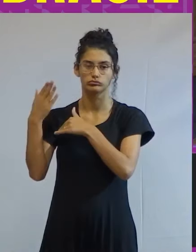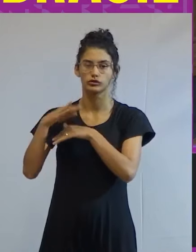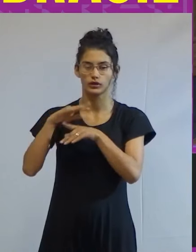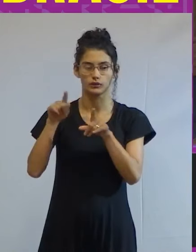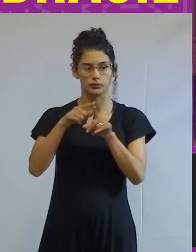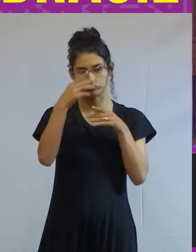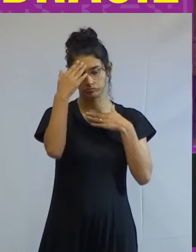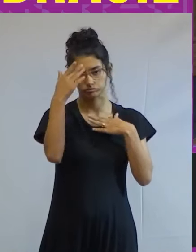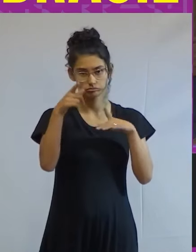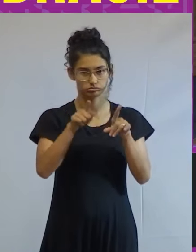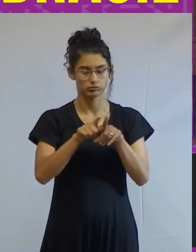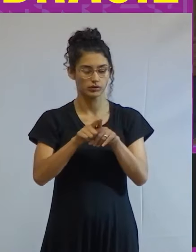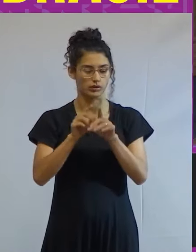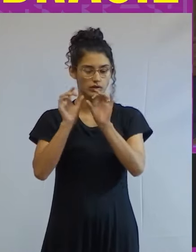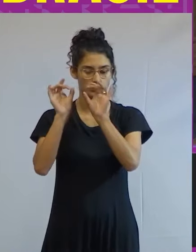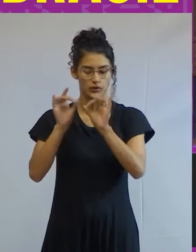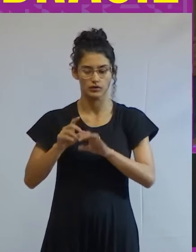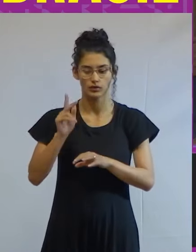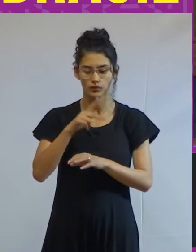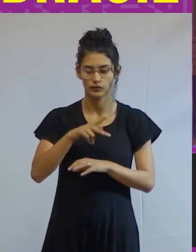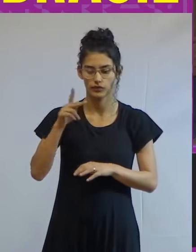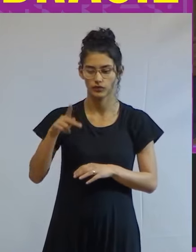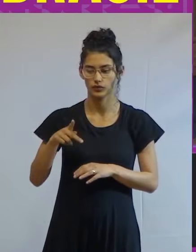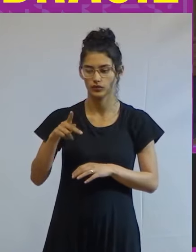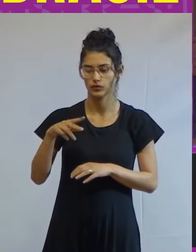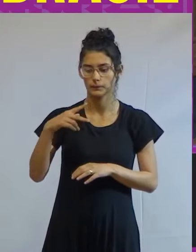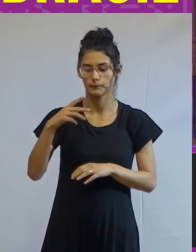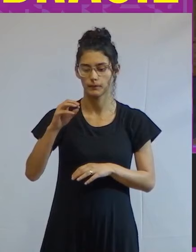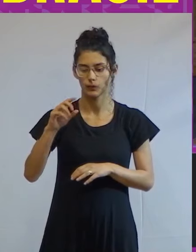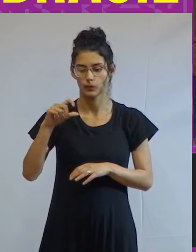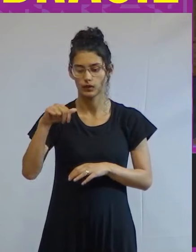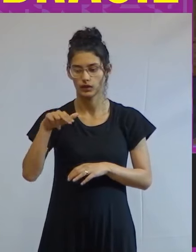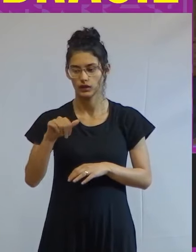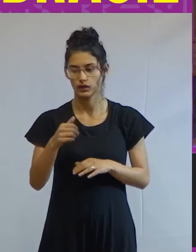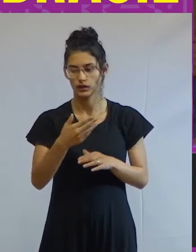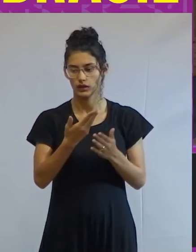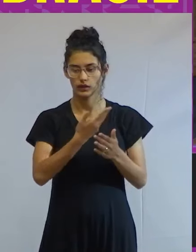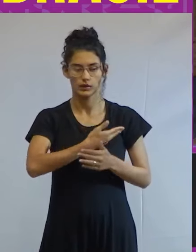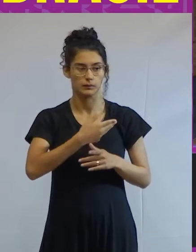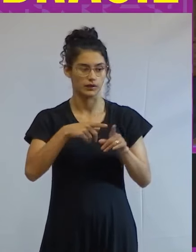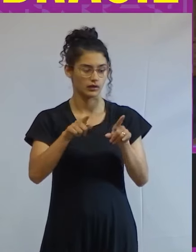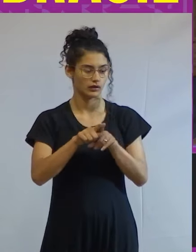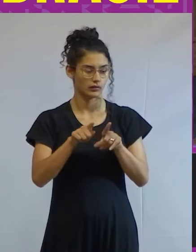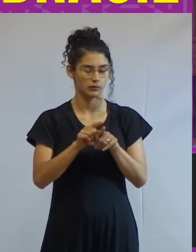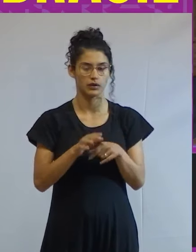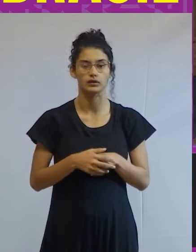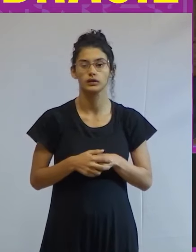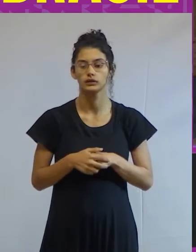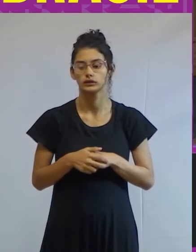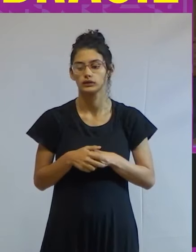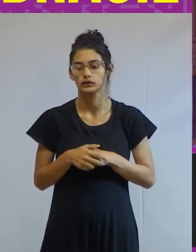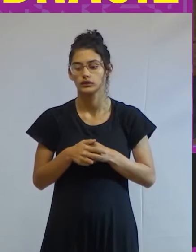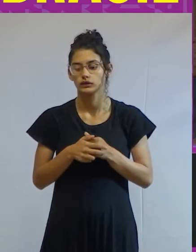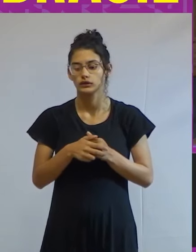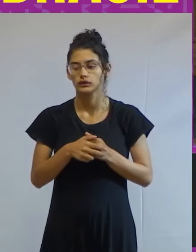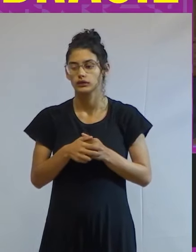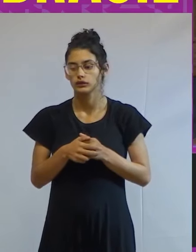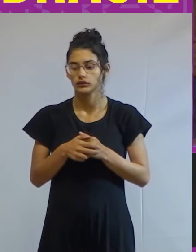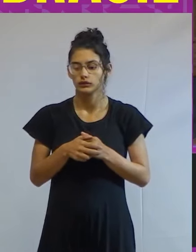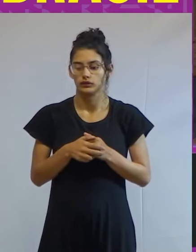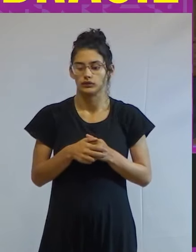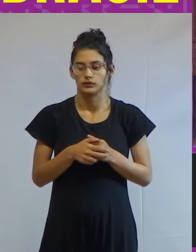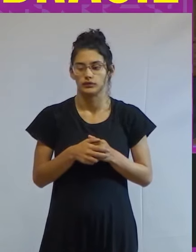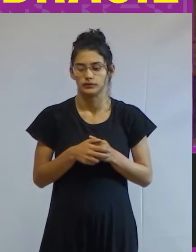deixo um agradecimento muito especial à professora Leda Paulani, minha querida colega lá da FEA, que muito gentilmente